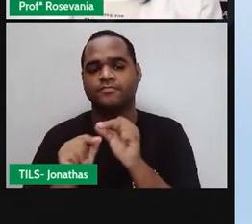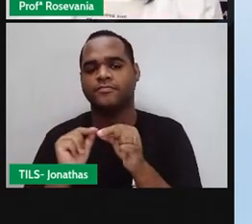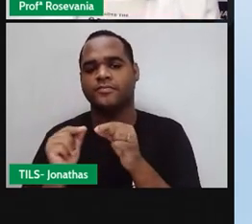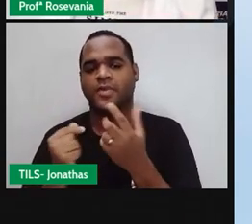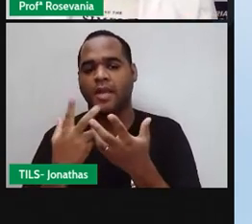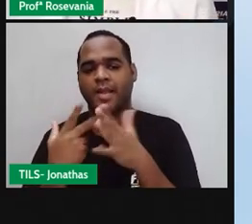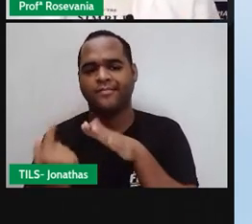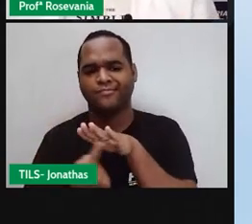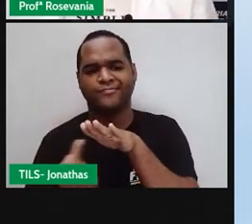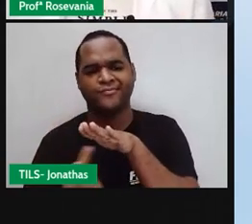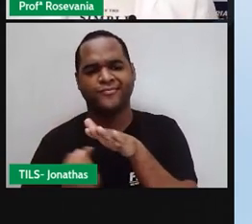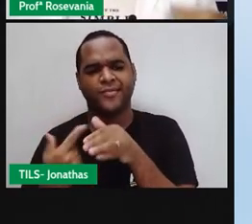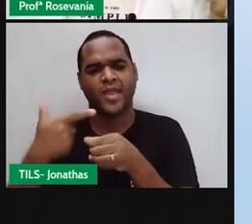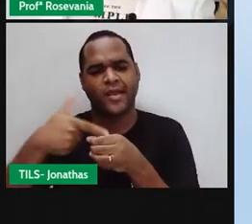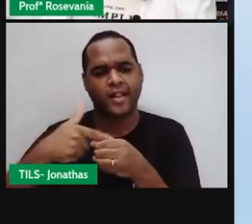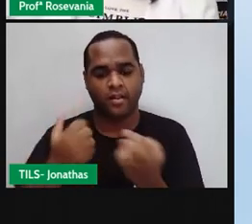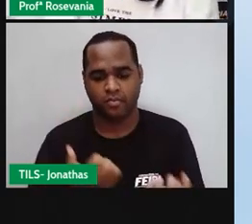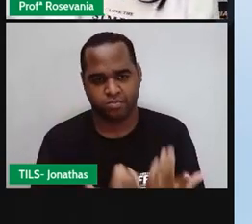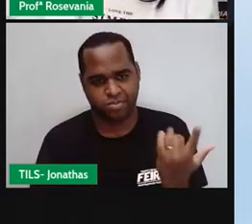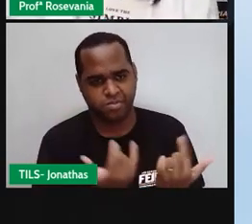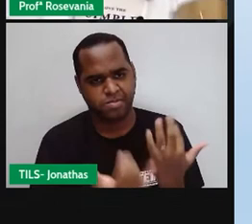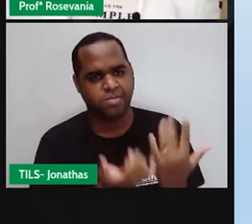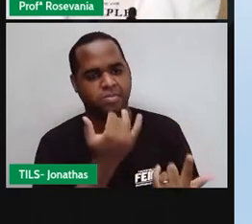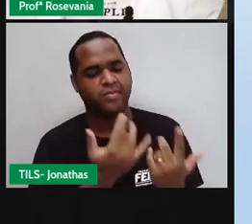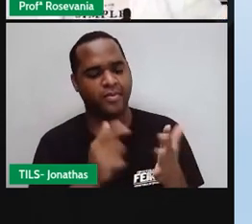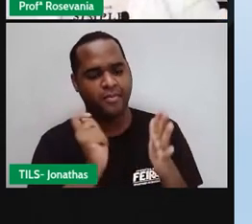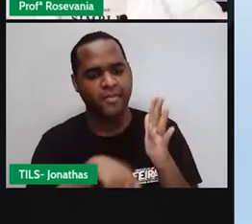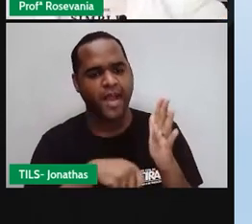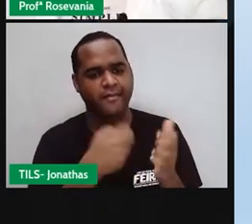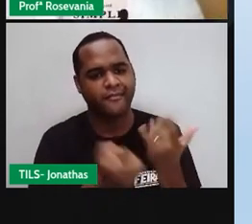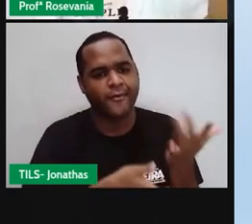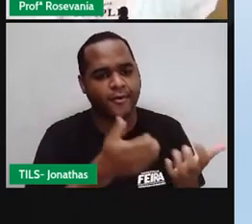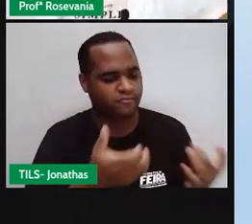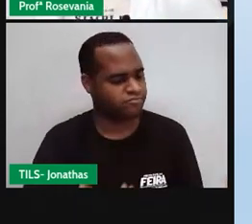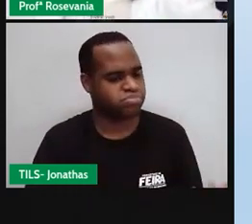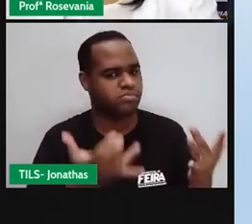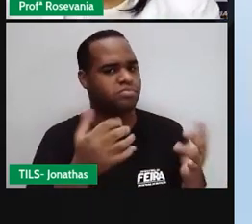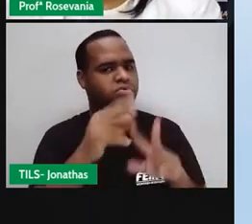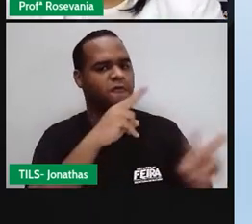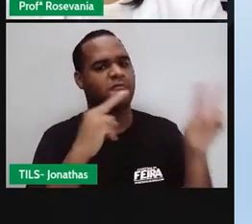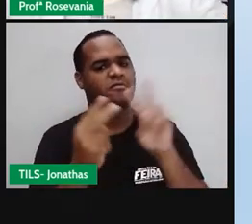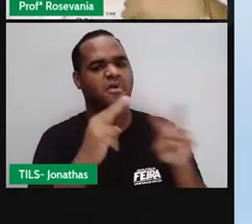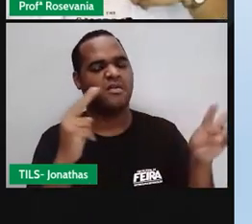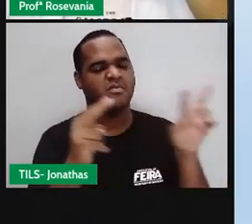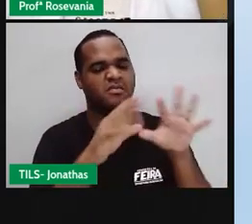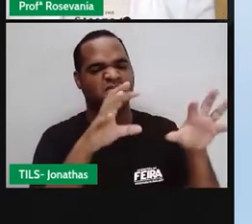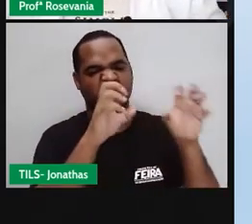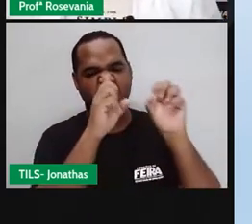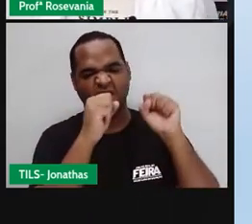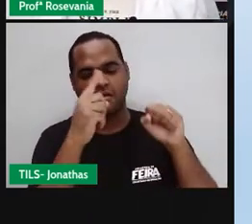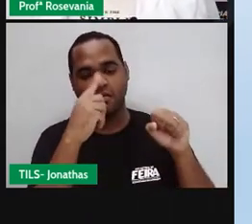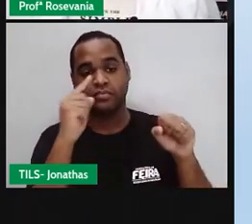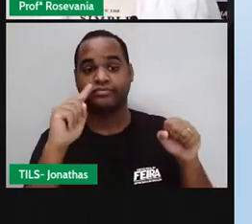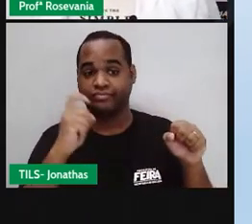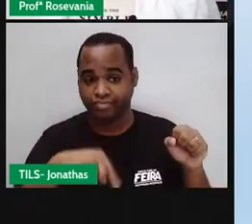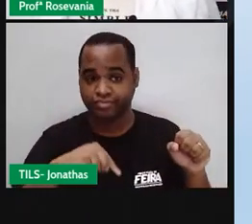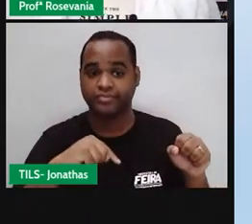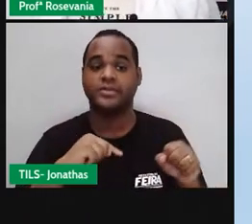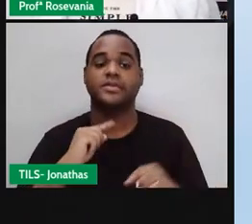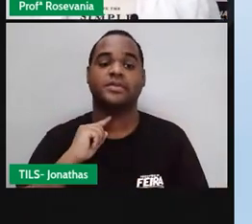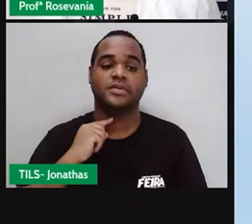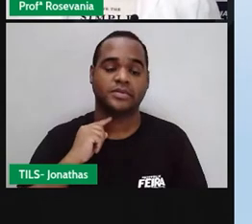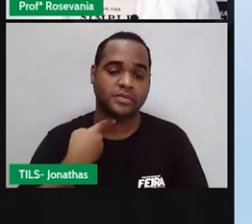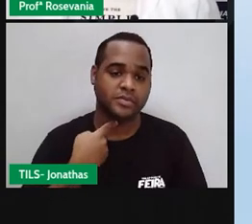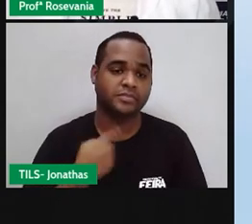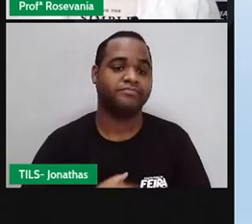mais combustível aí, né, nessa fogueira, pra ela poder queimar mais, produzir mais fumaça, produzir mais poluentes, e aí vai ficando. Então,